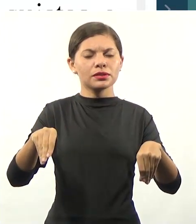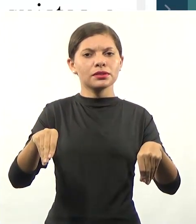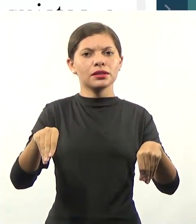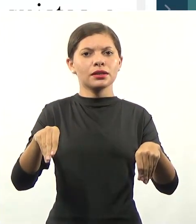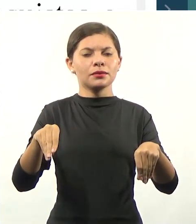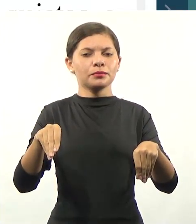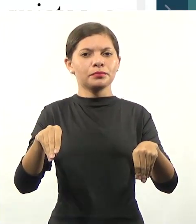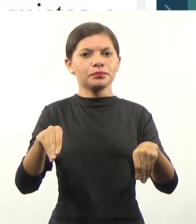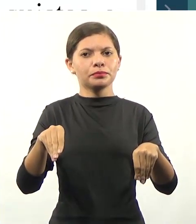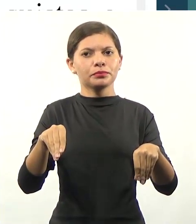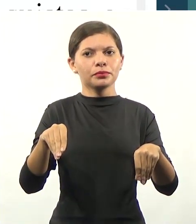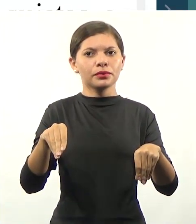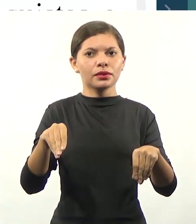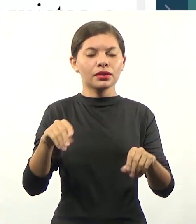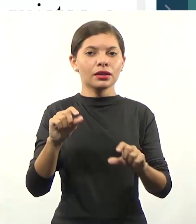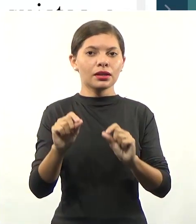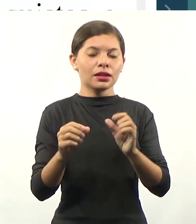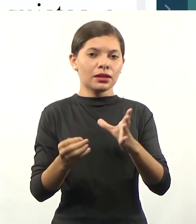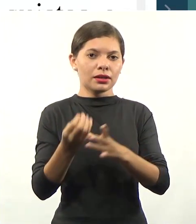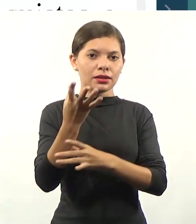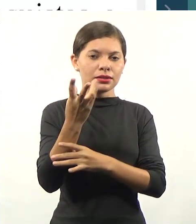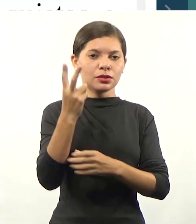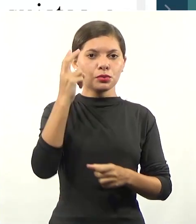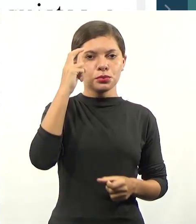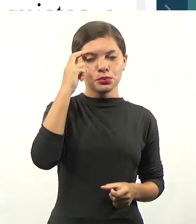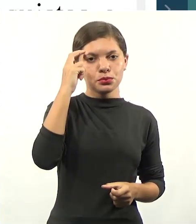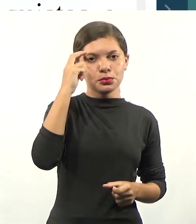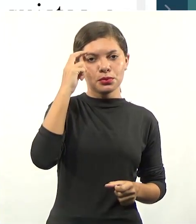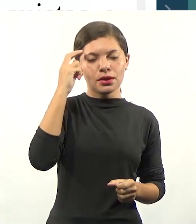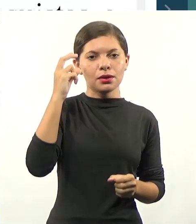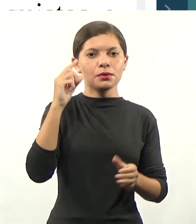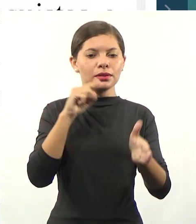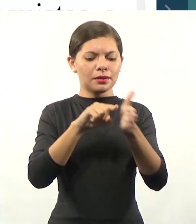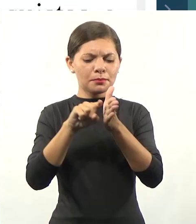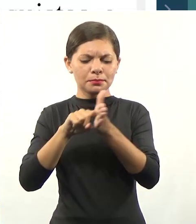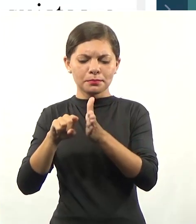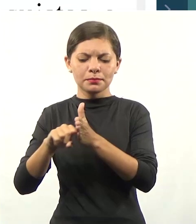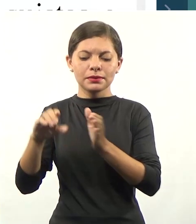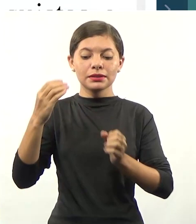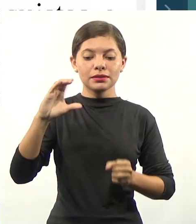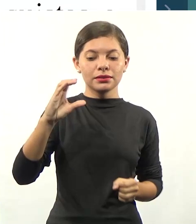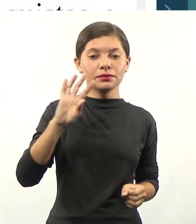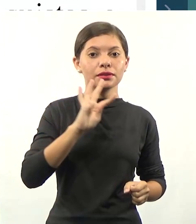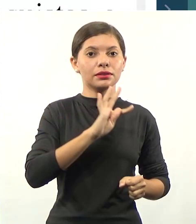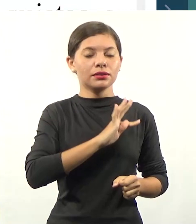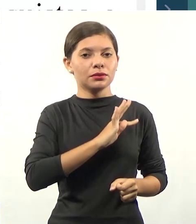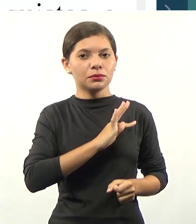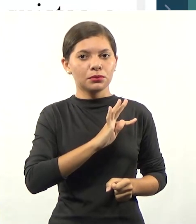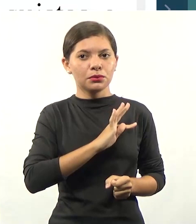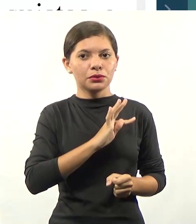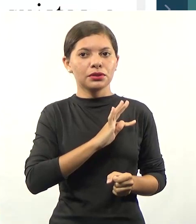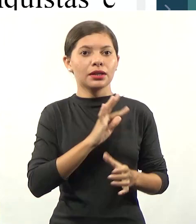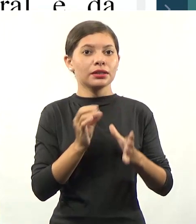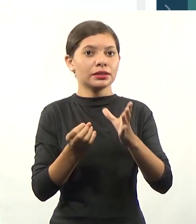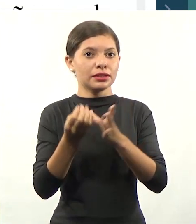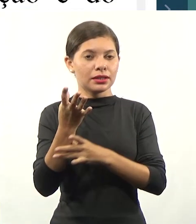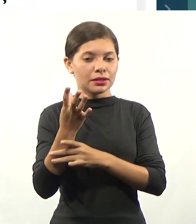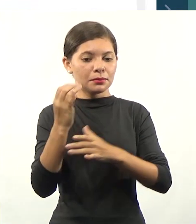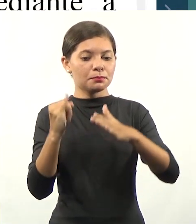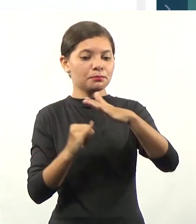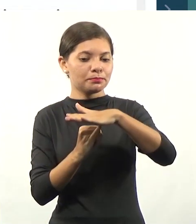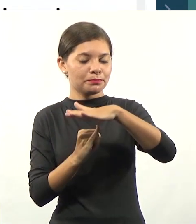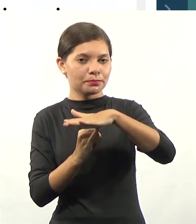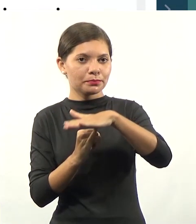e benefícios resultantes da criação cultural e da pesquisa científica e tecnológica geradas pela